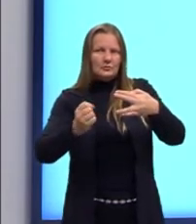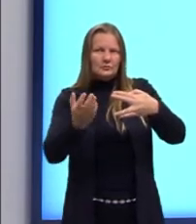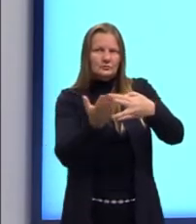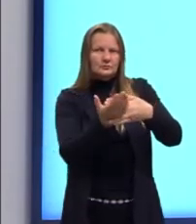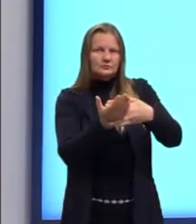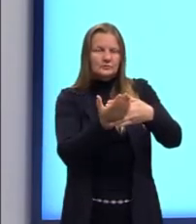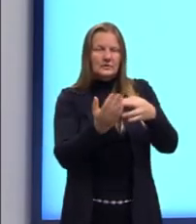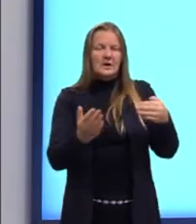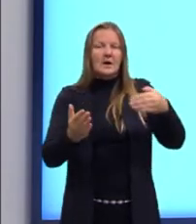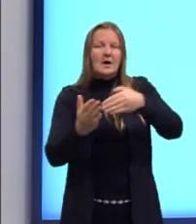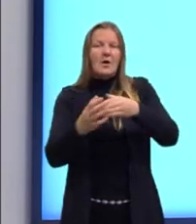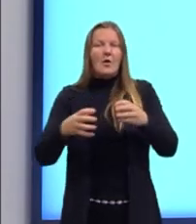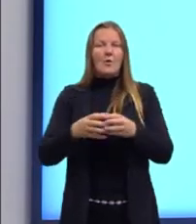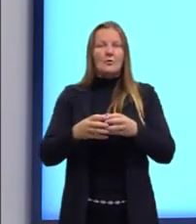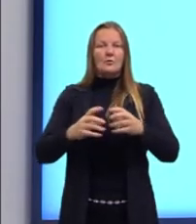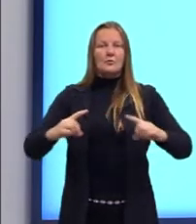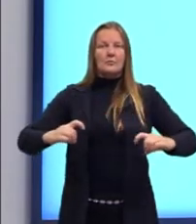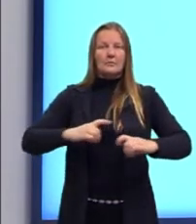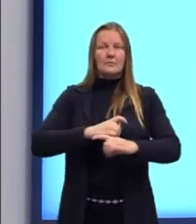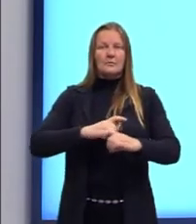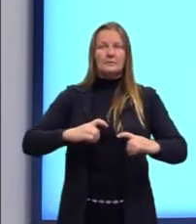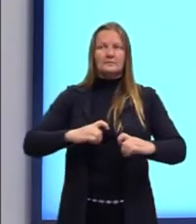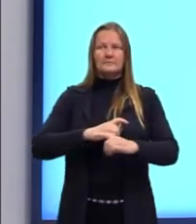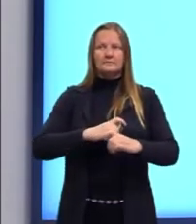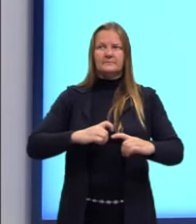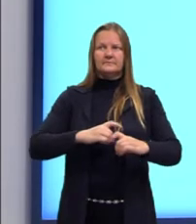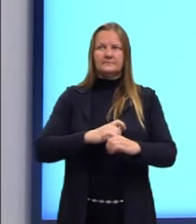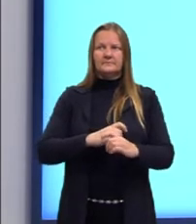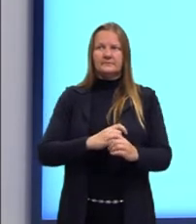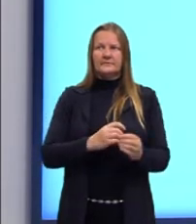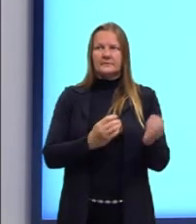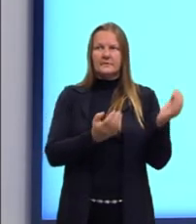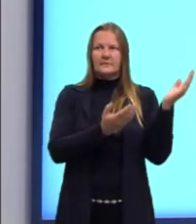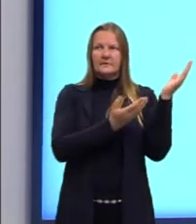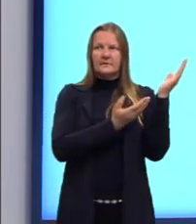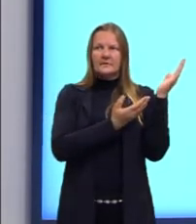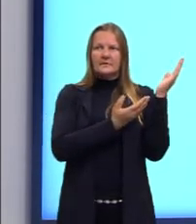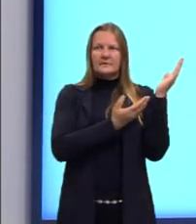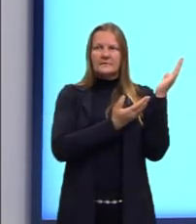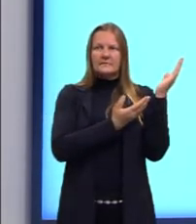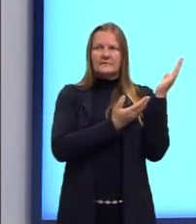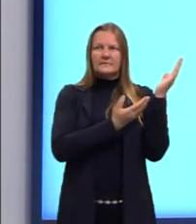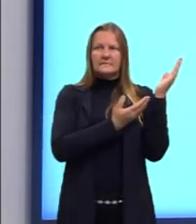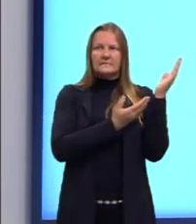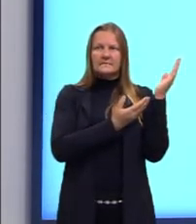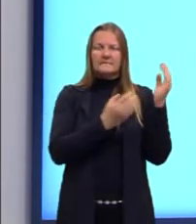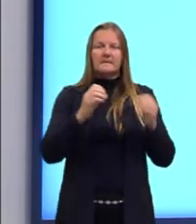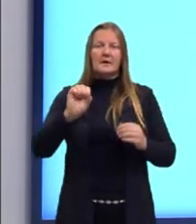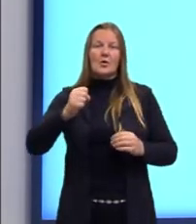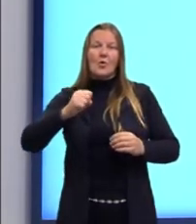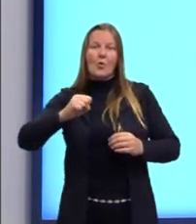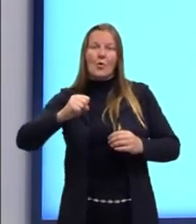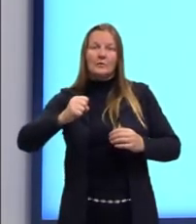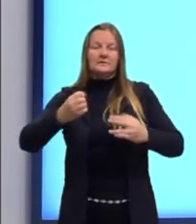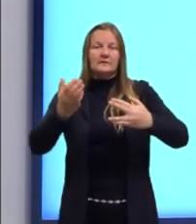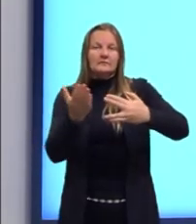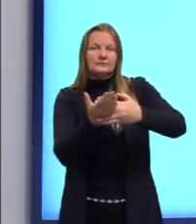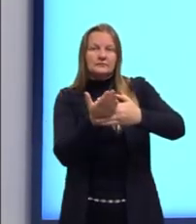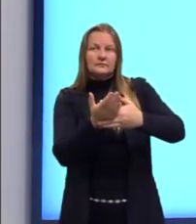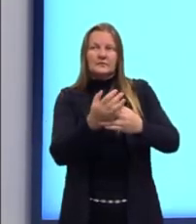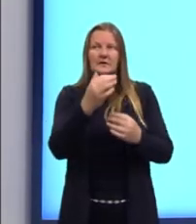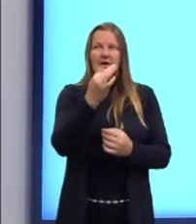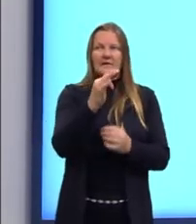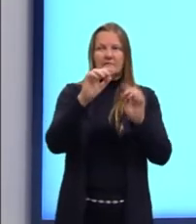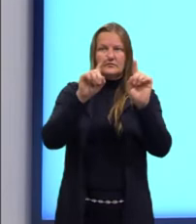189.440 bactérias. Então no oitavo intervalo eu teria F de 8